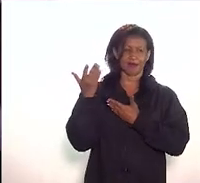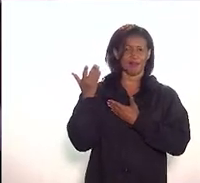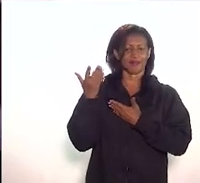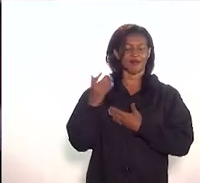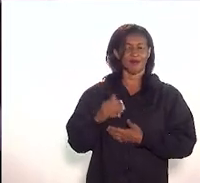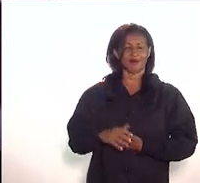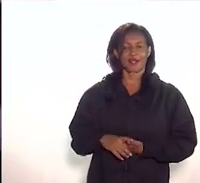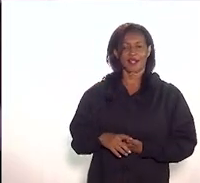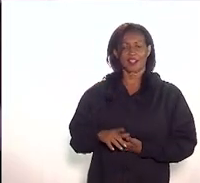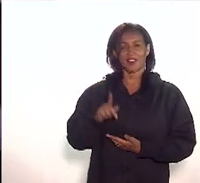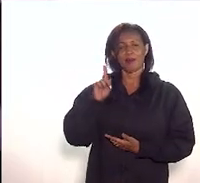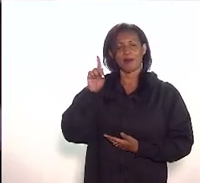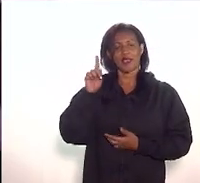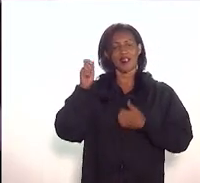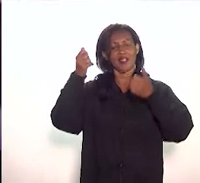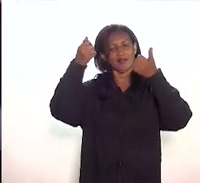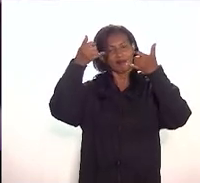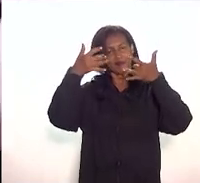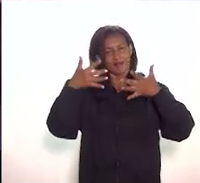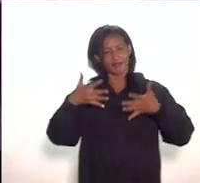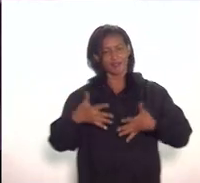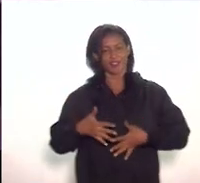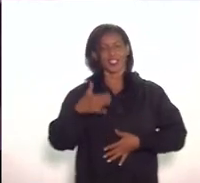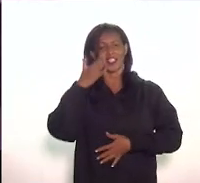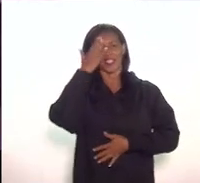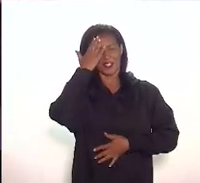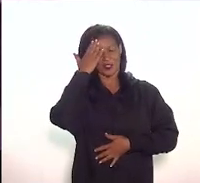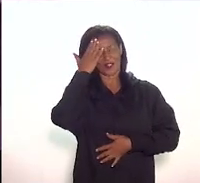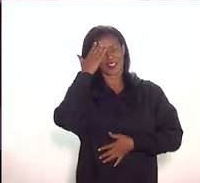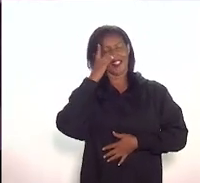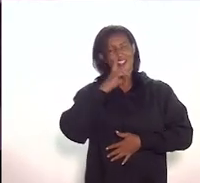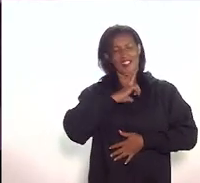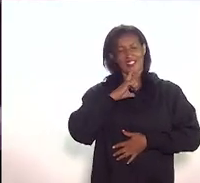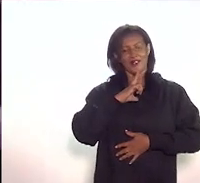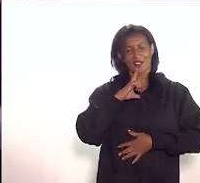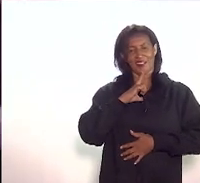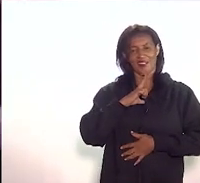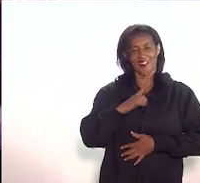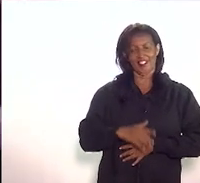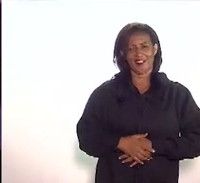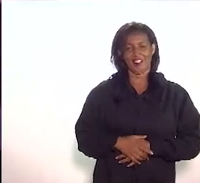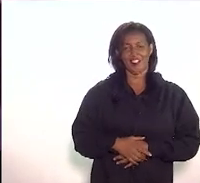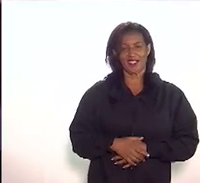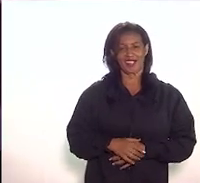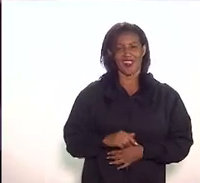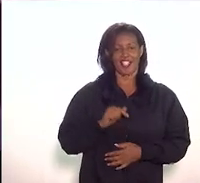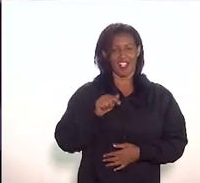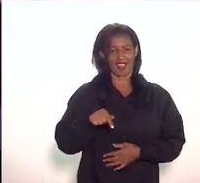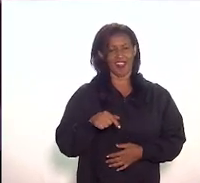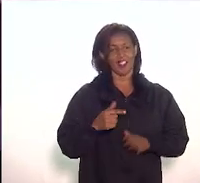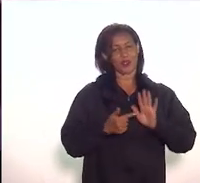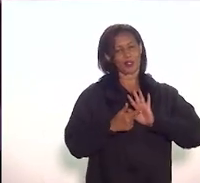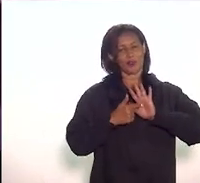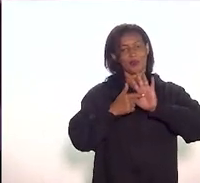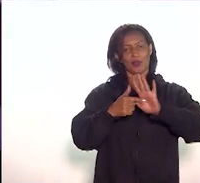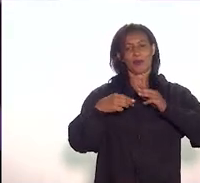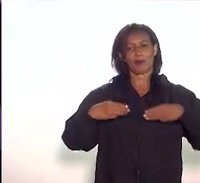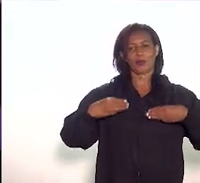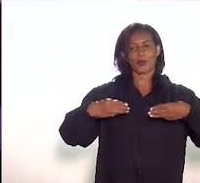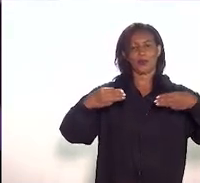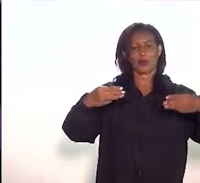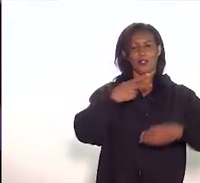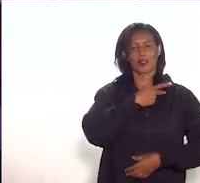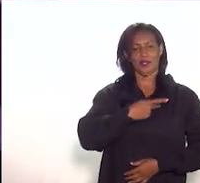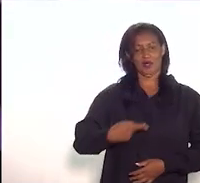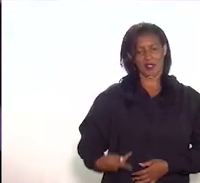ele fazer algum esclarecimento que eu sei que ele vai ter em relação a isso que foi colocado pela representante do Museu da República.